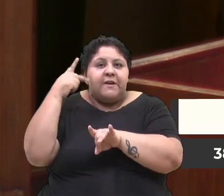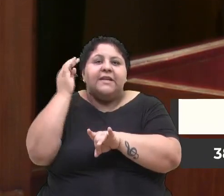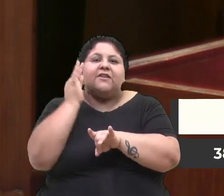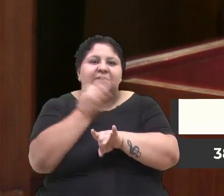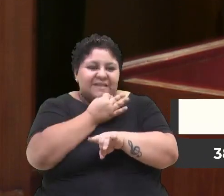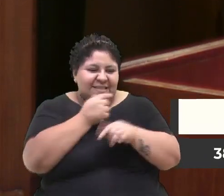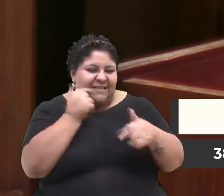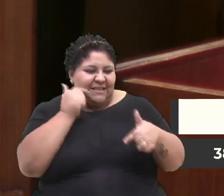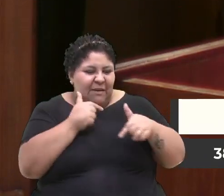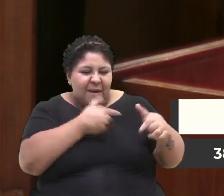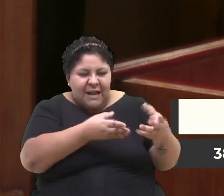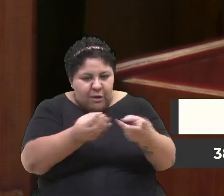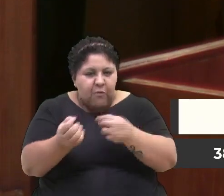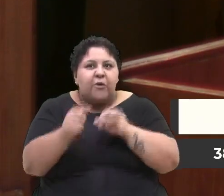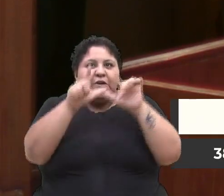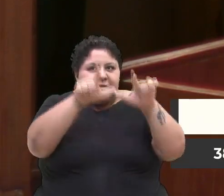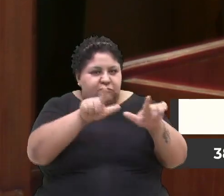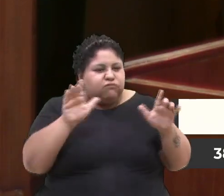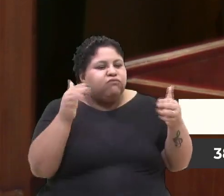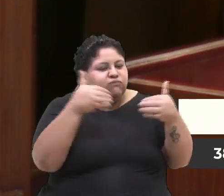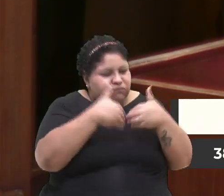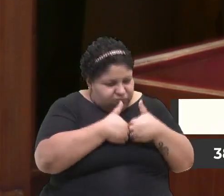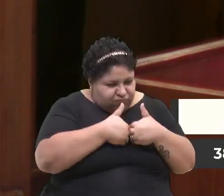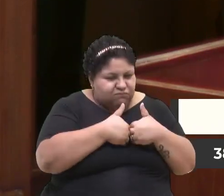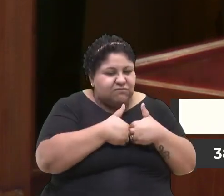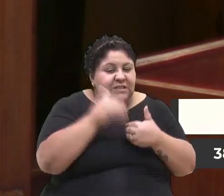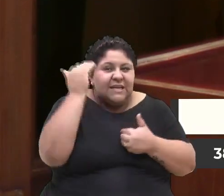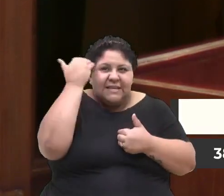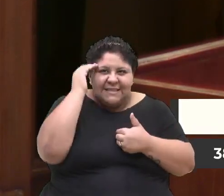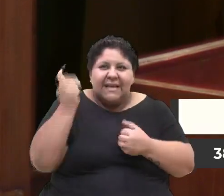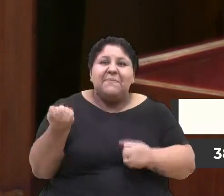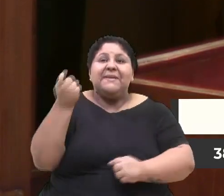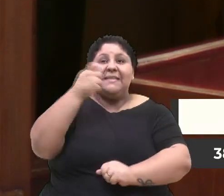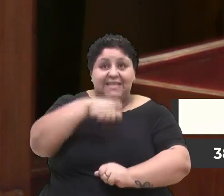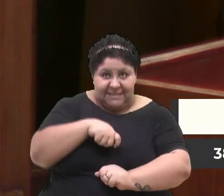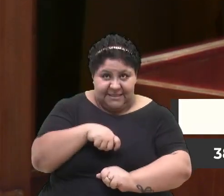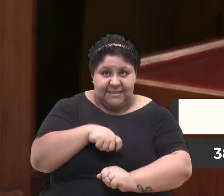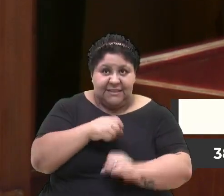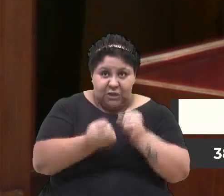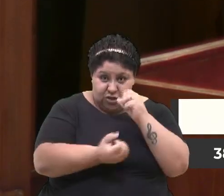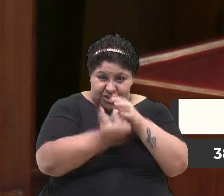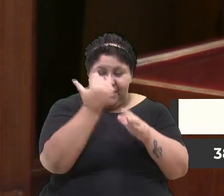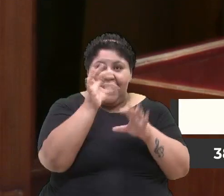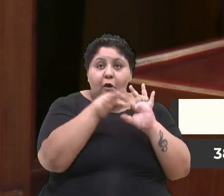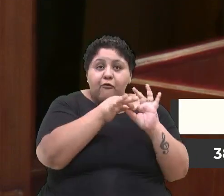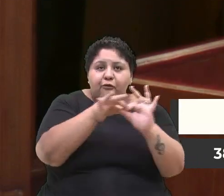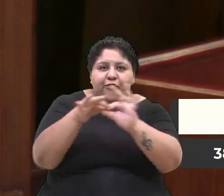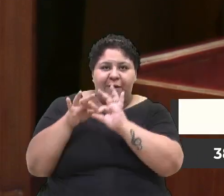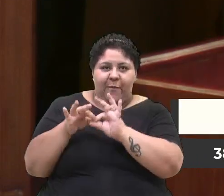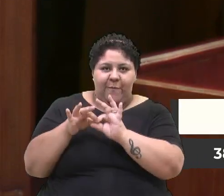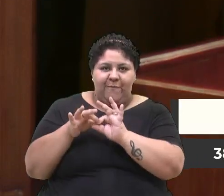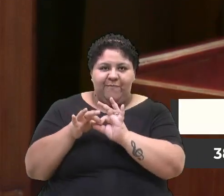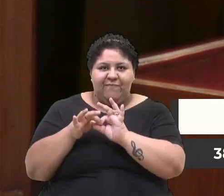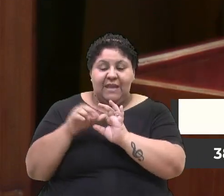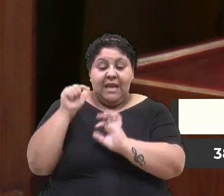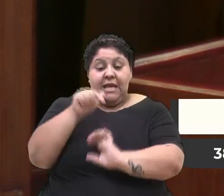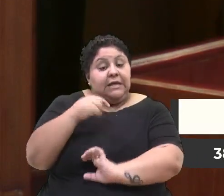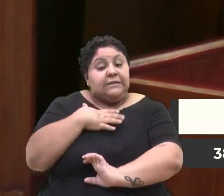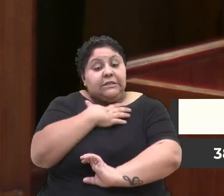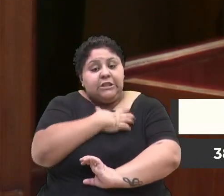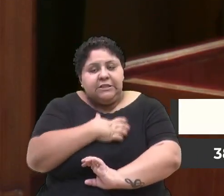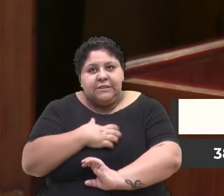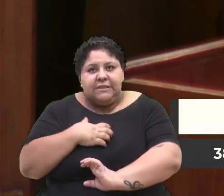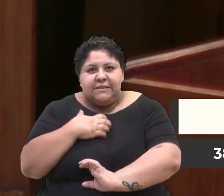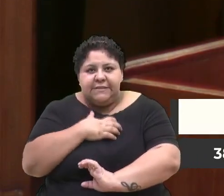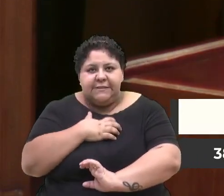trabalha muito nessa área dos autistas especial e sabe da necessidade de criar um vínculo. Então, esta forma de